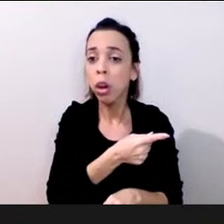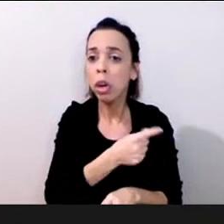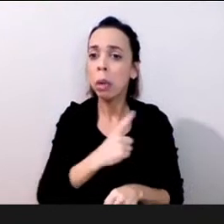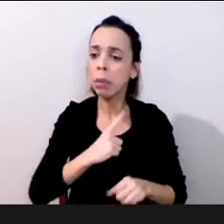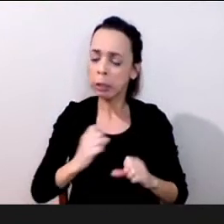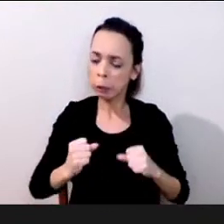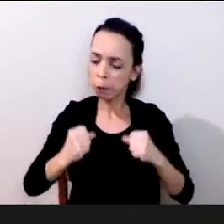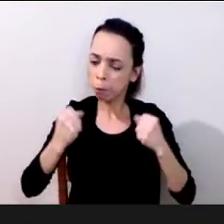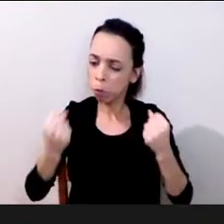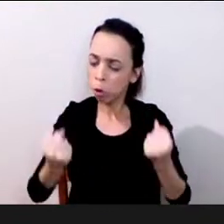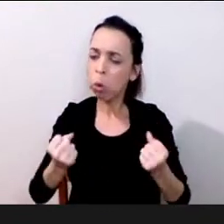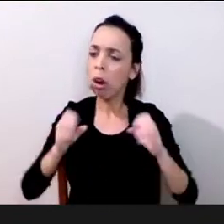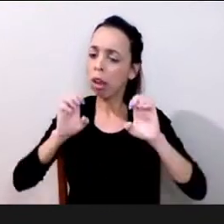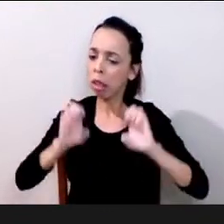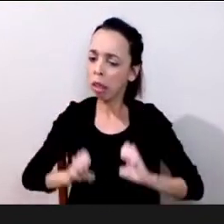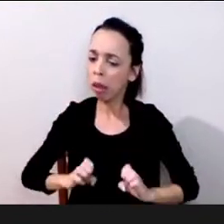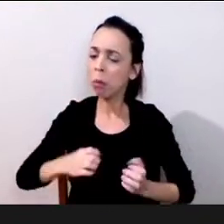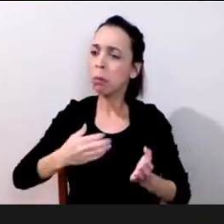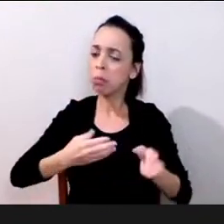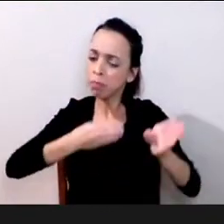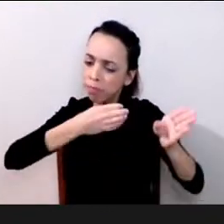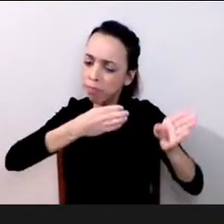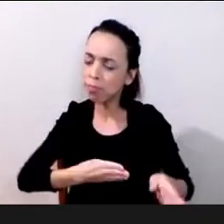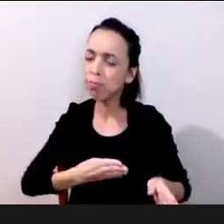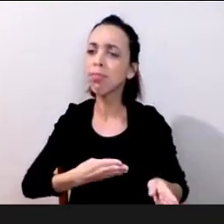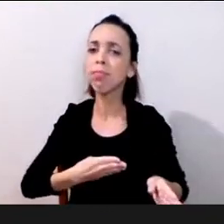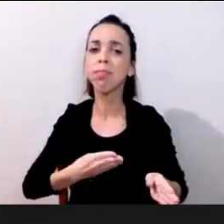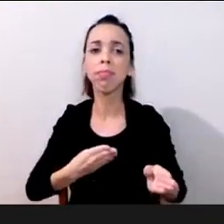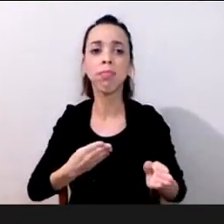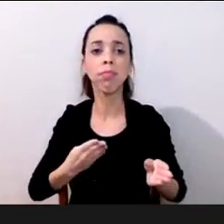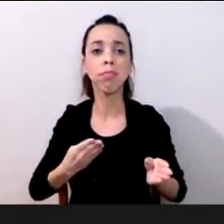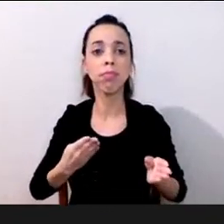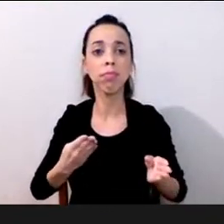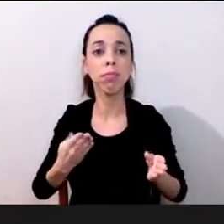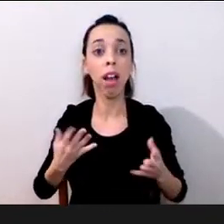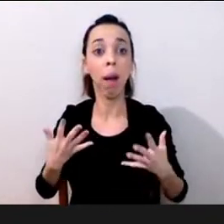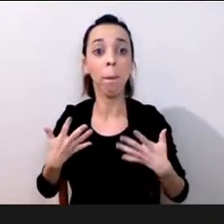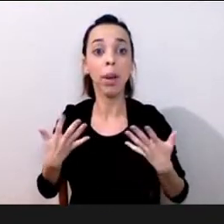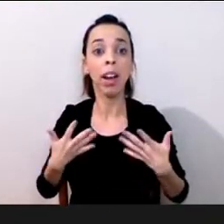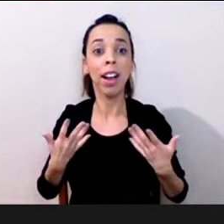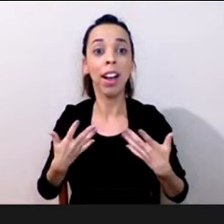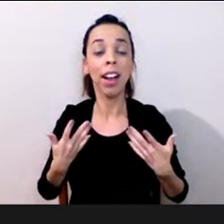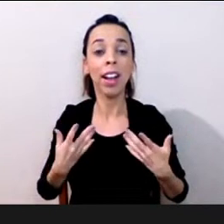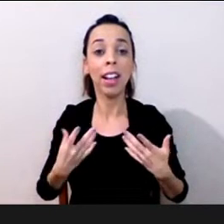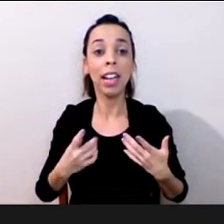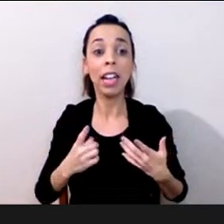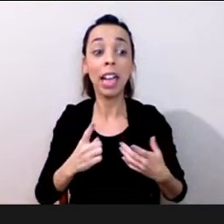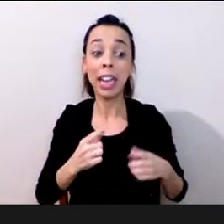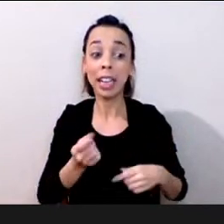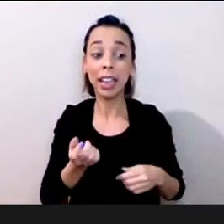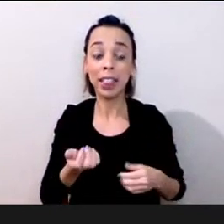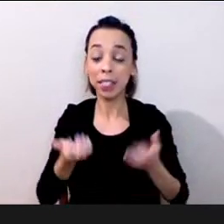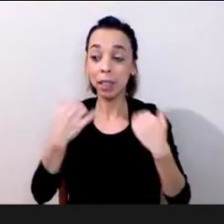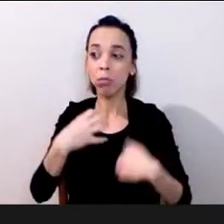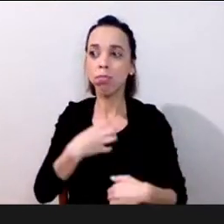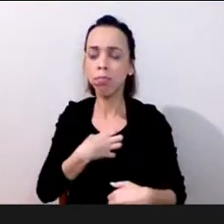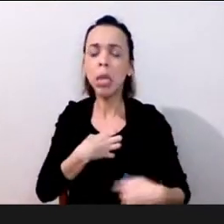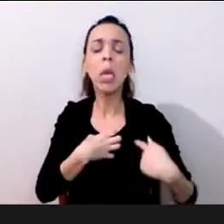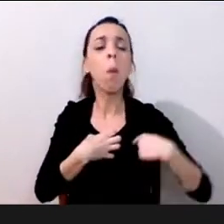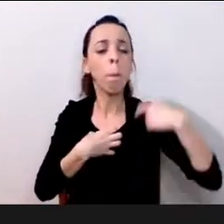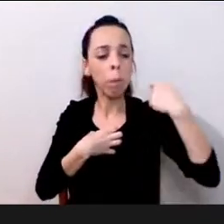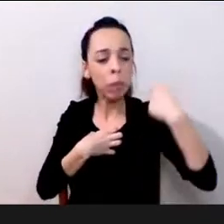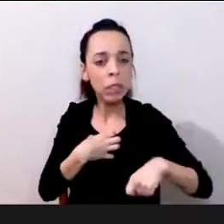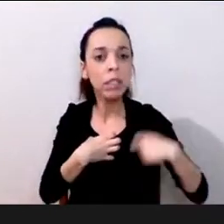compromisso tenho vontade tenho sinto que é preciso fazer isto e isso é fundamental